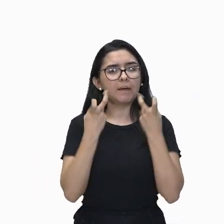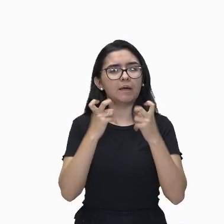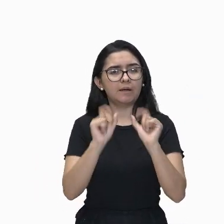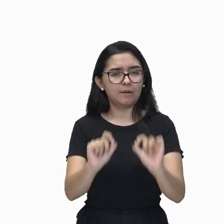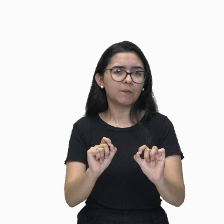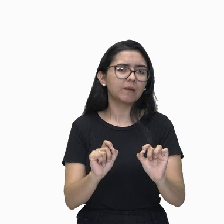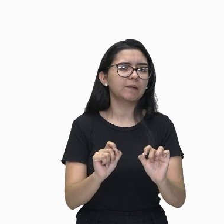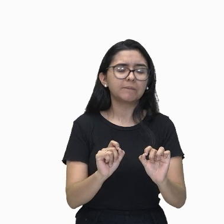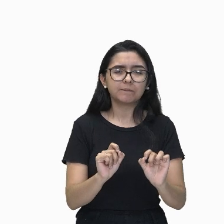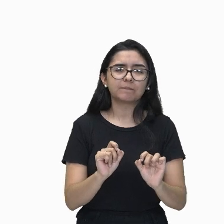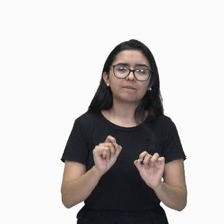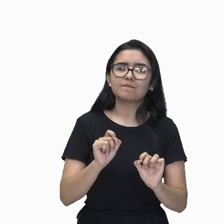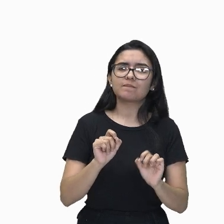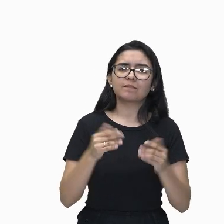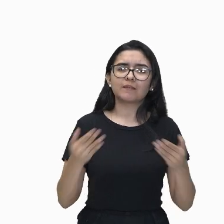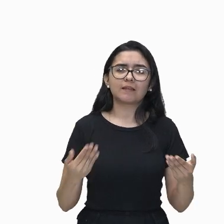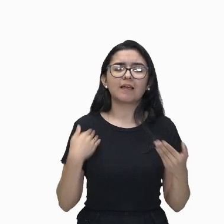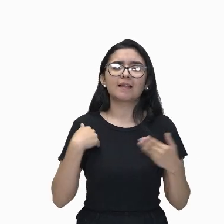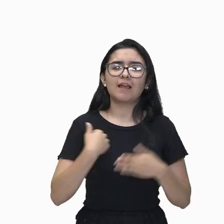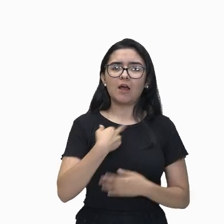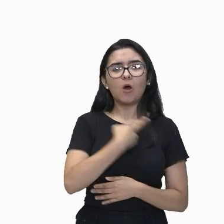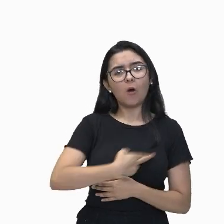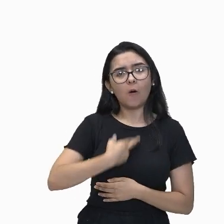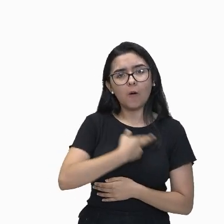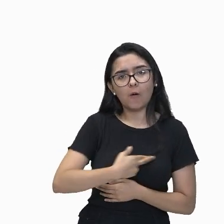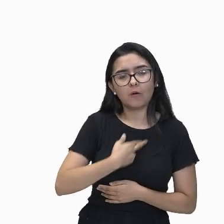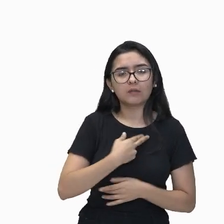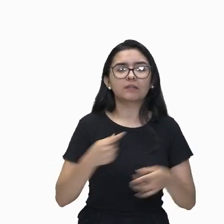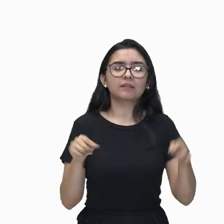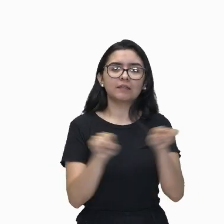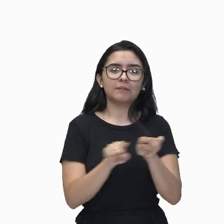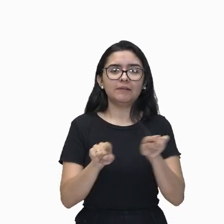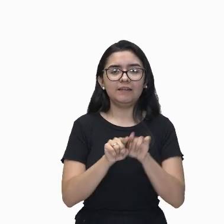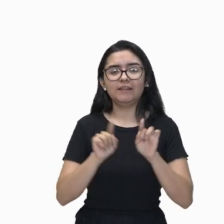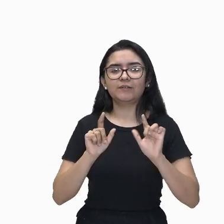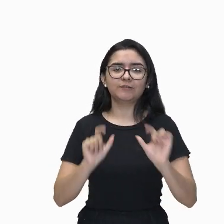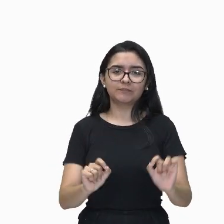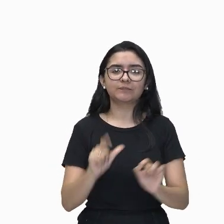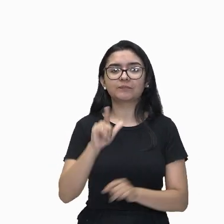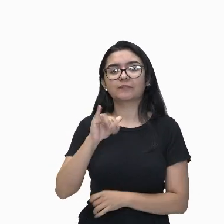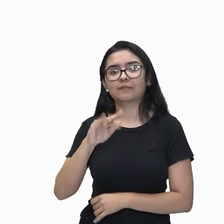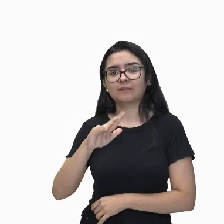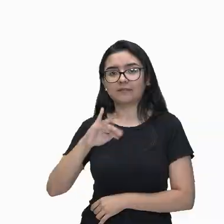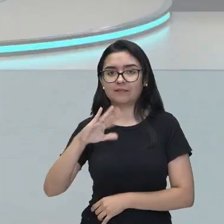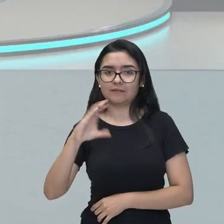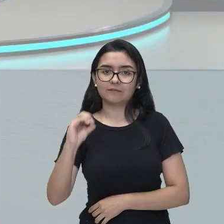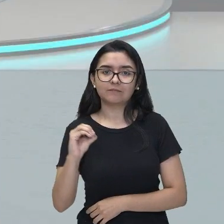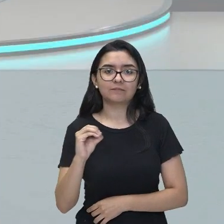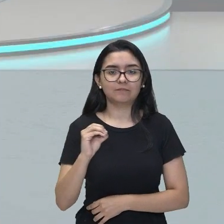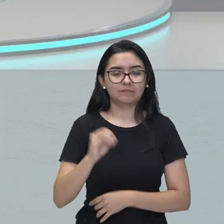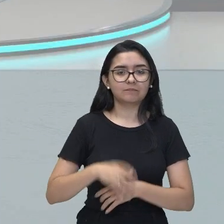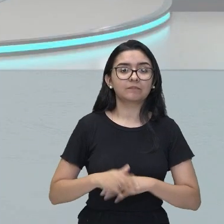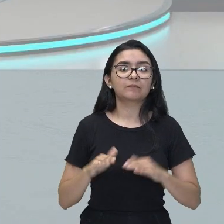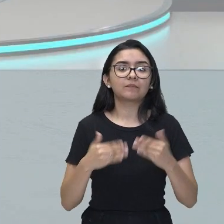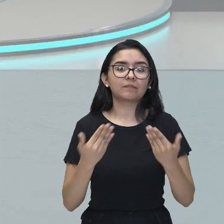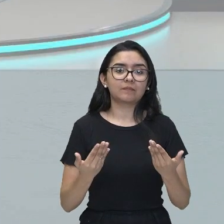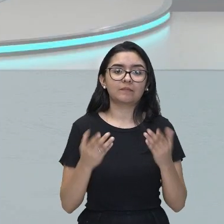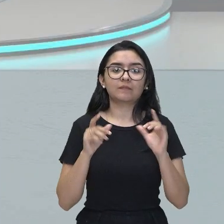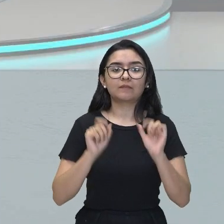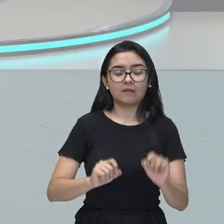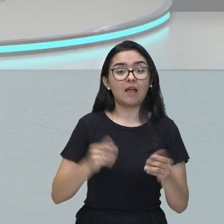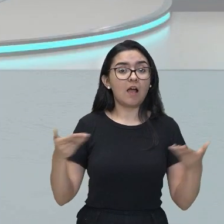o quão ele é romântico, o quanto ele é lírico, não é? Então agora vamos para uma poesia